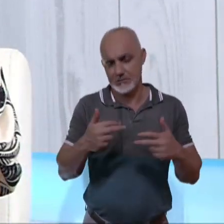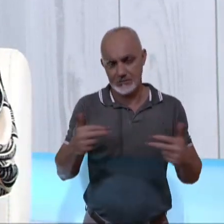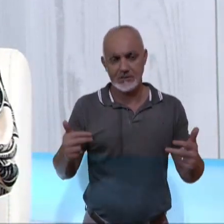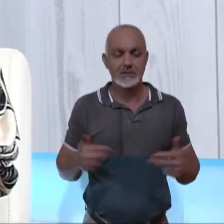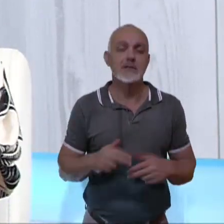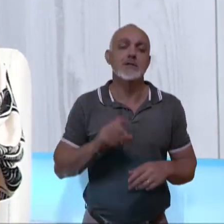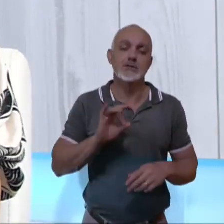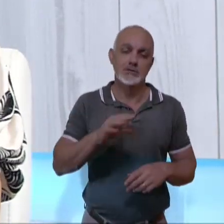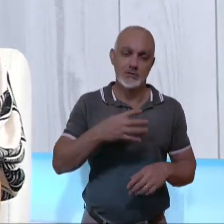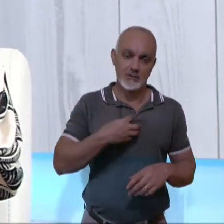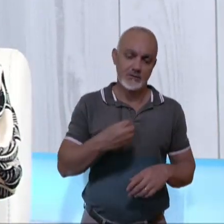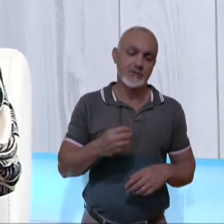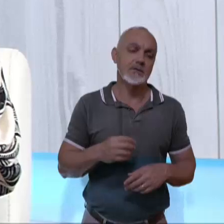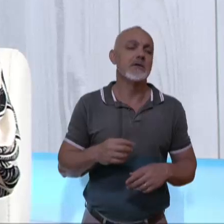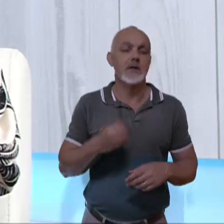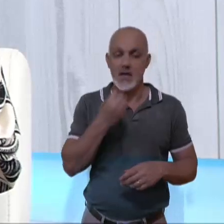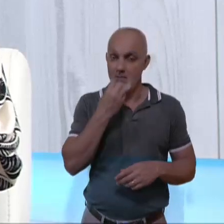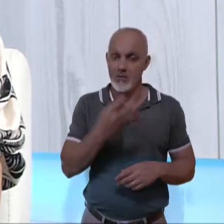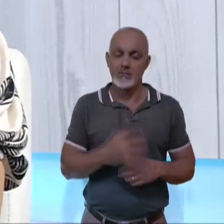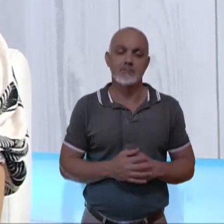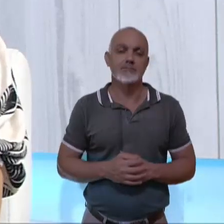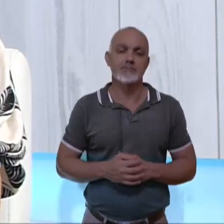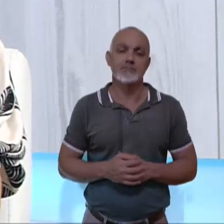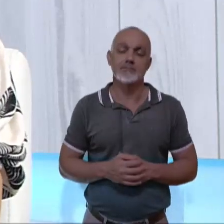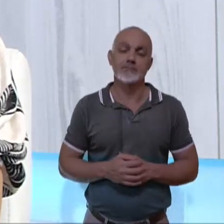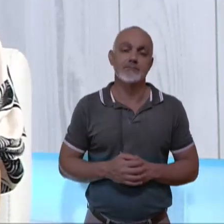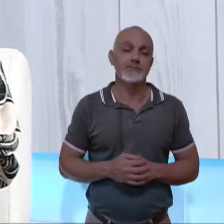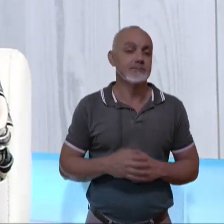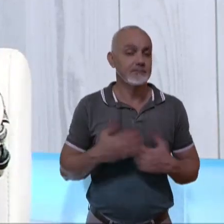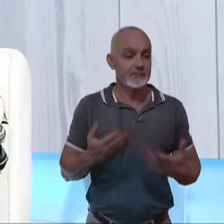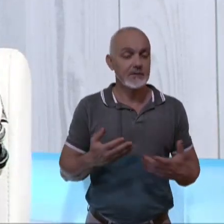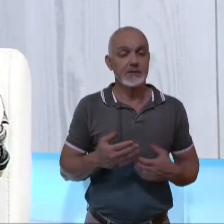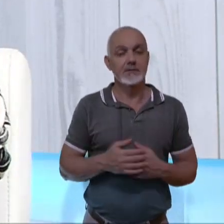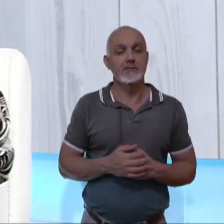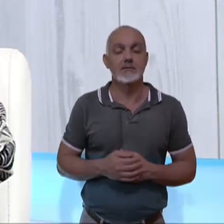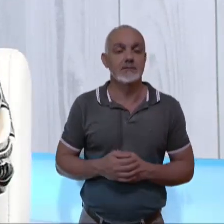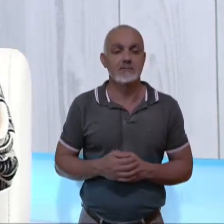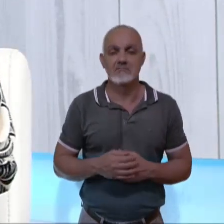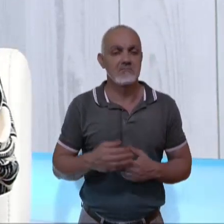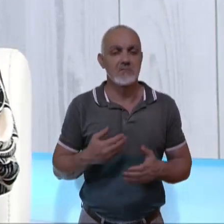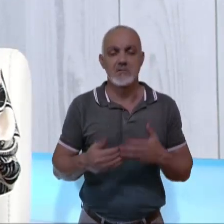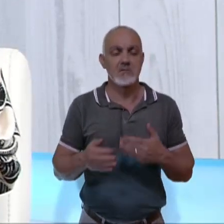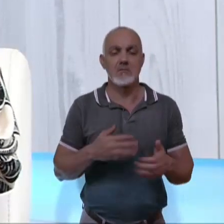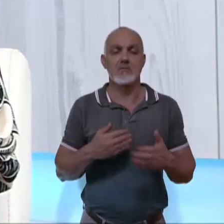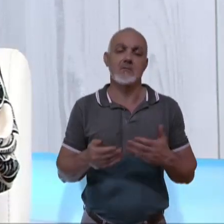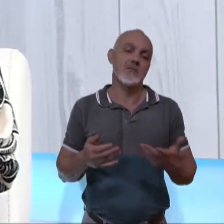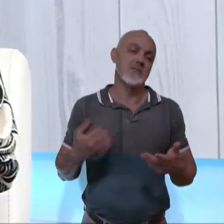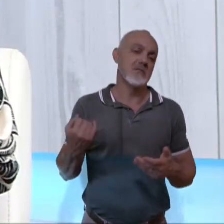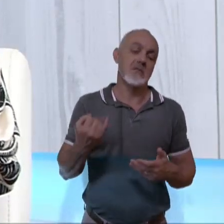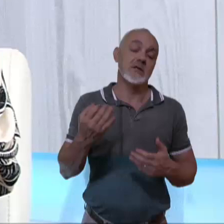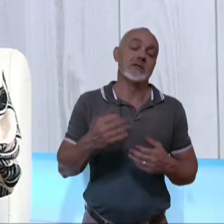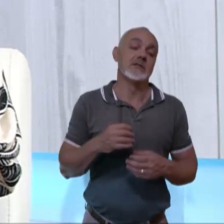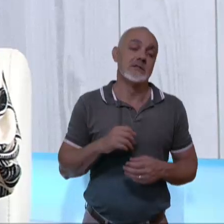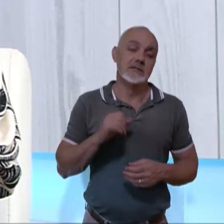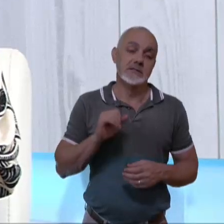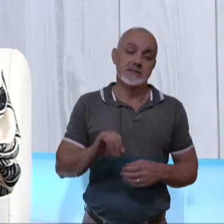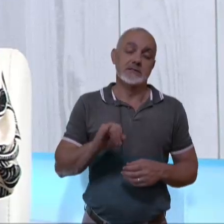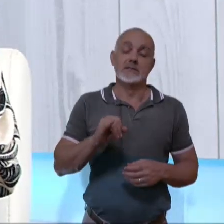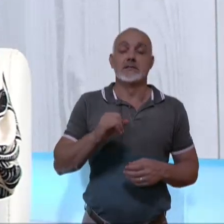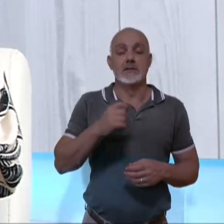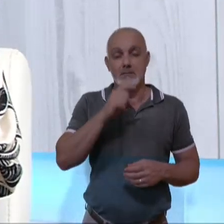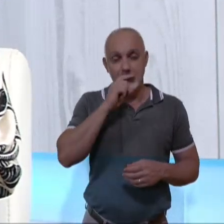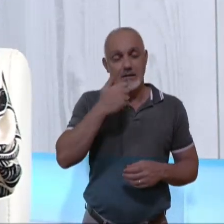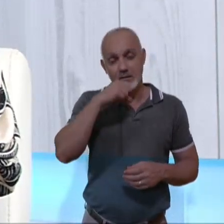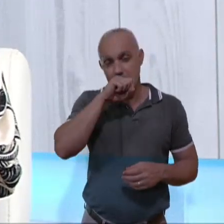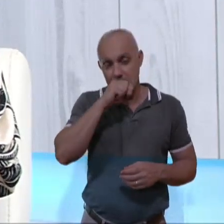relacionada ao filho. Funciona muito bem. Tanto é que não interessa muito se os pais se dão bem